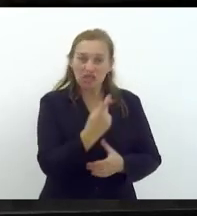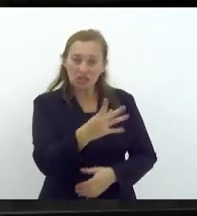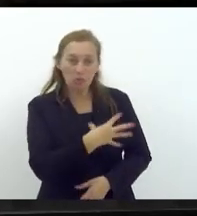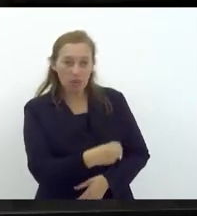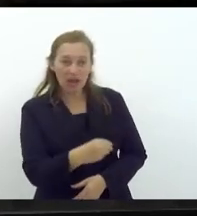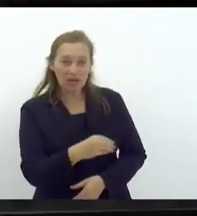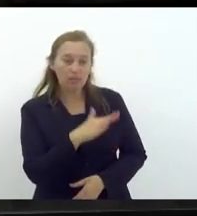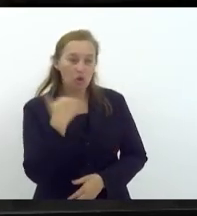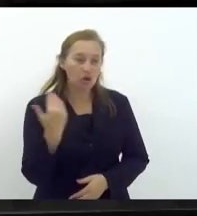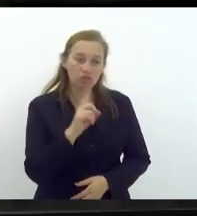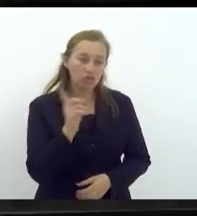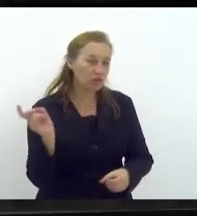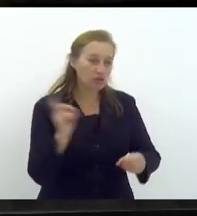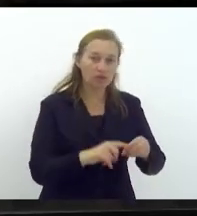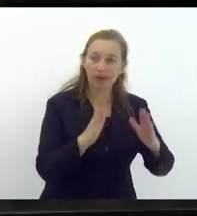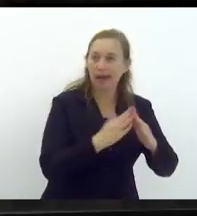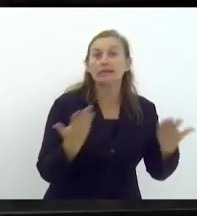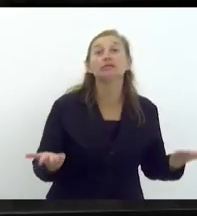casa.